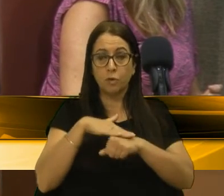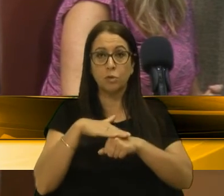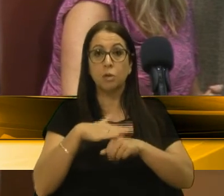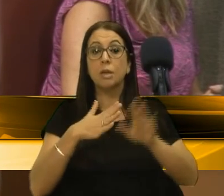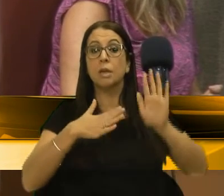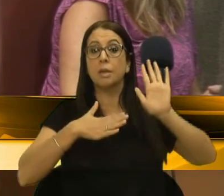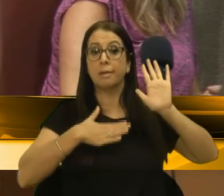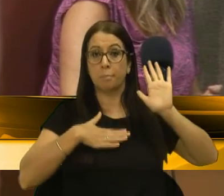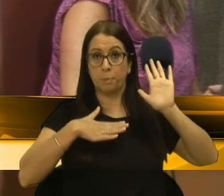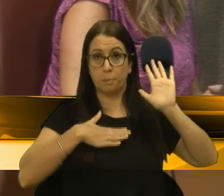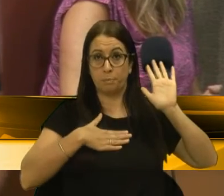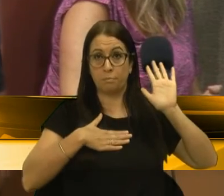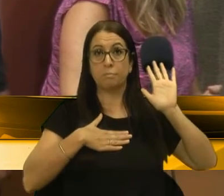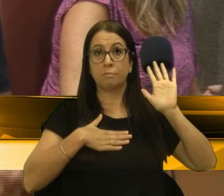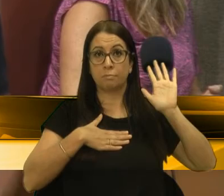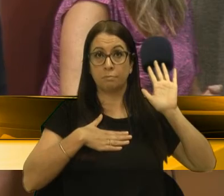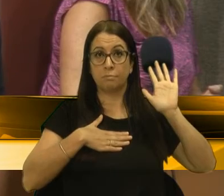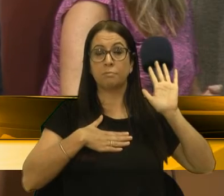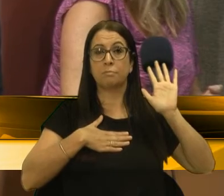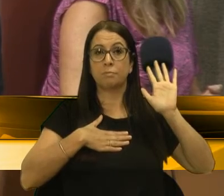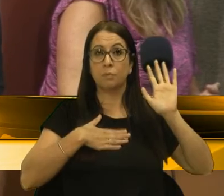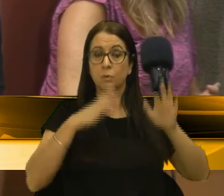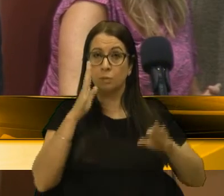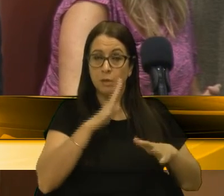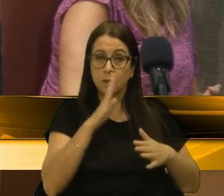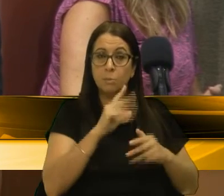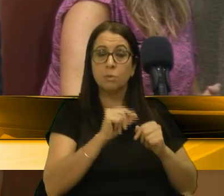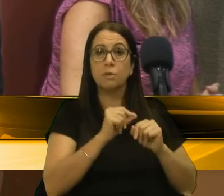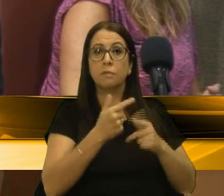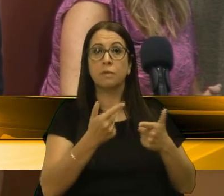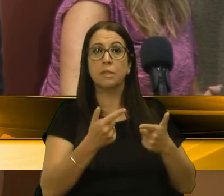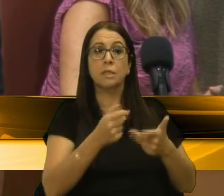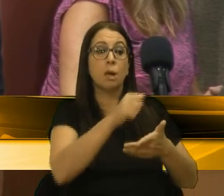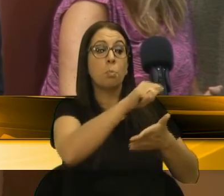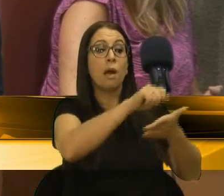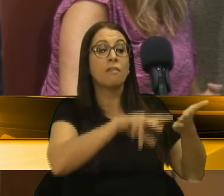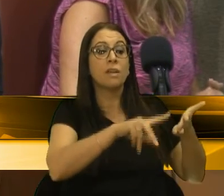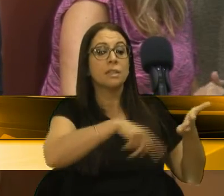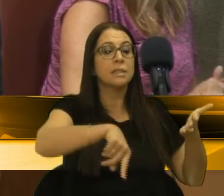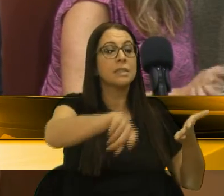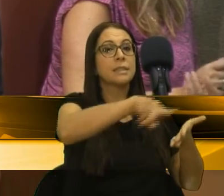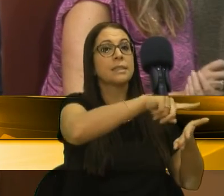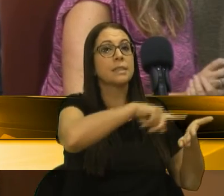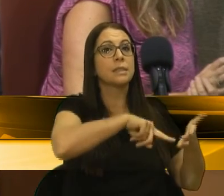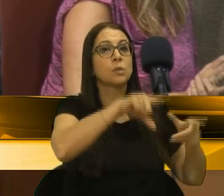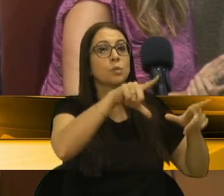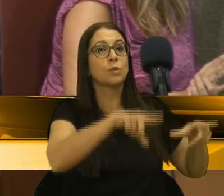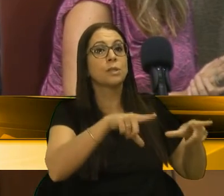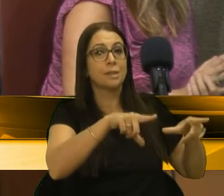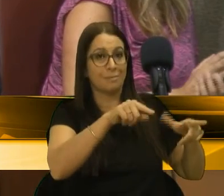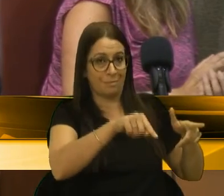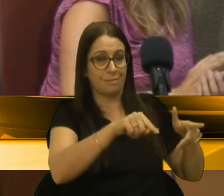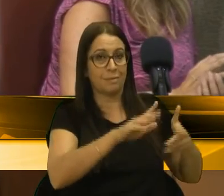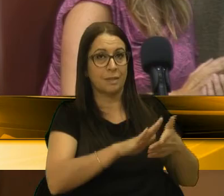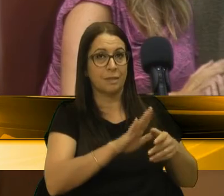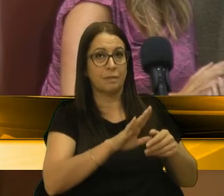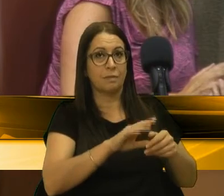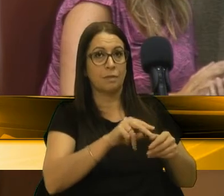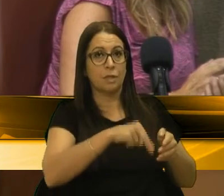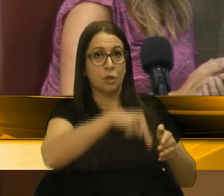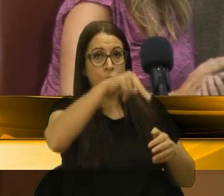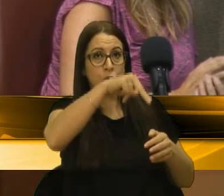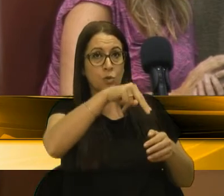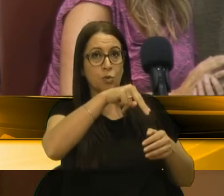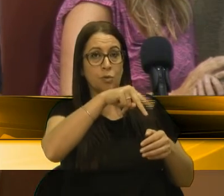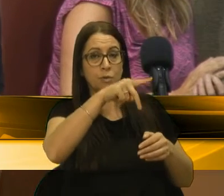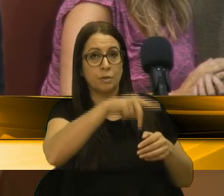e prometeu, então, nós estarmos imediatamente fazendo uma avaliação nesse espaço que fica na Zona